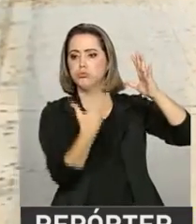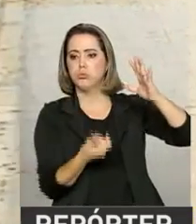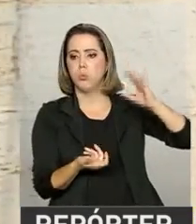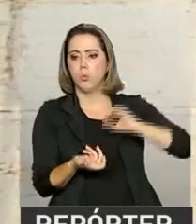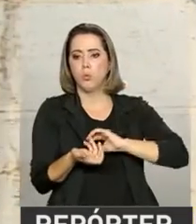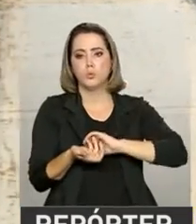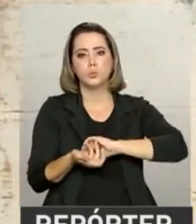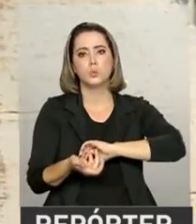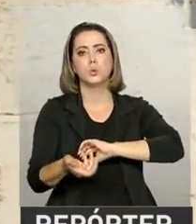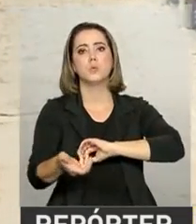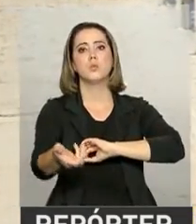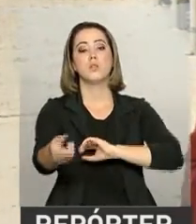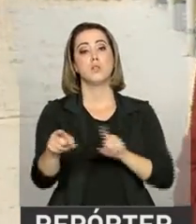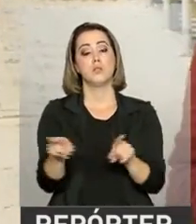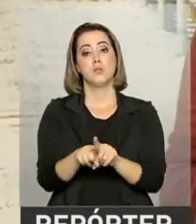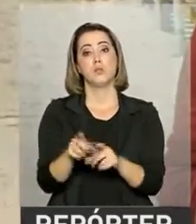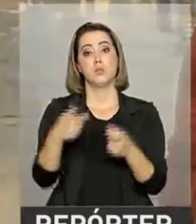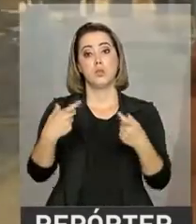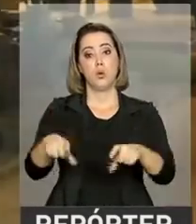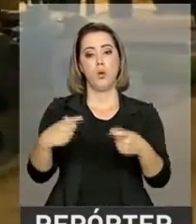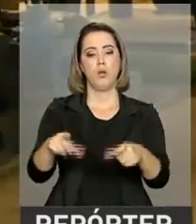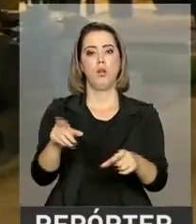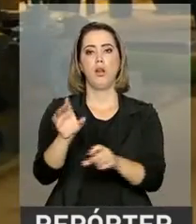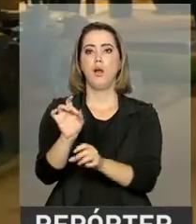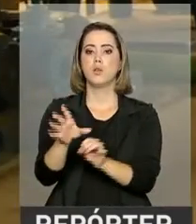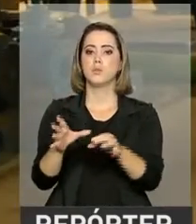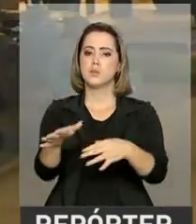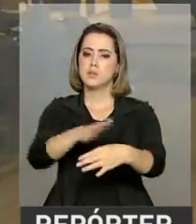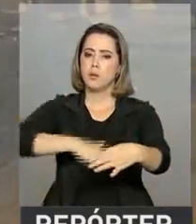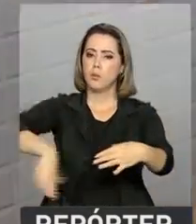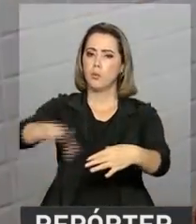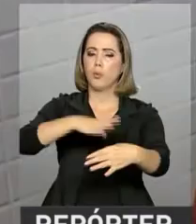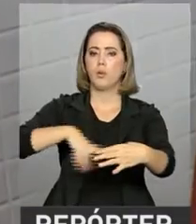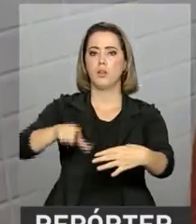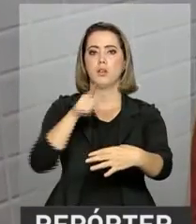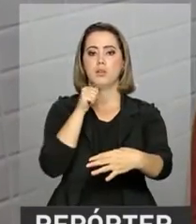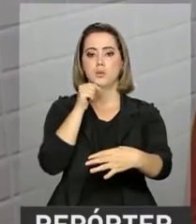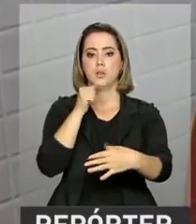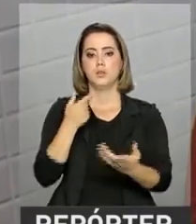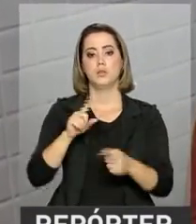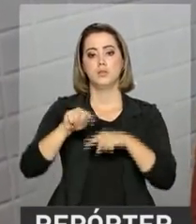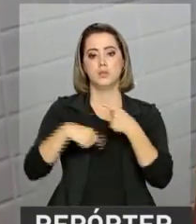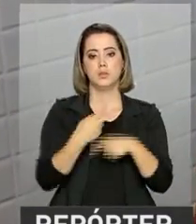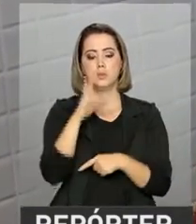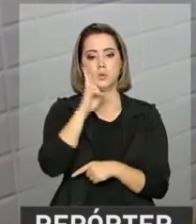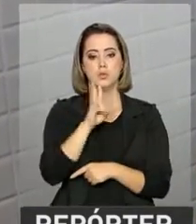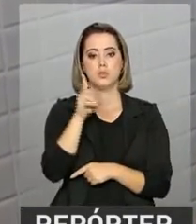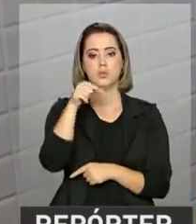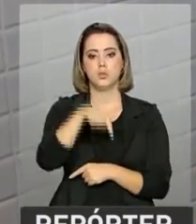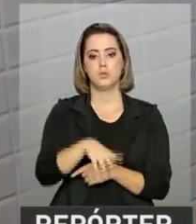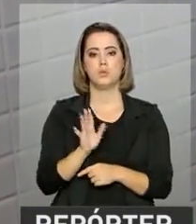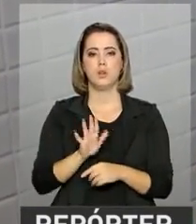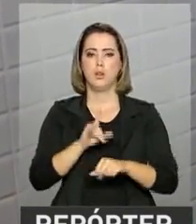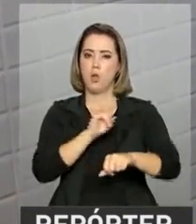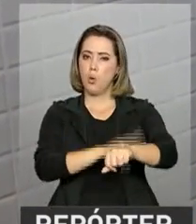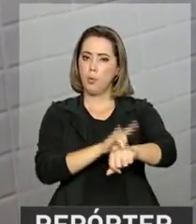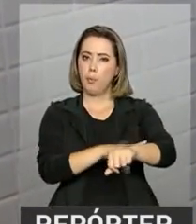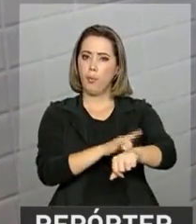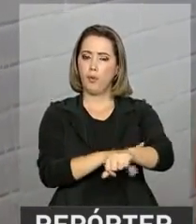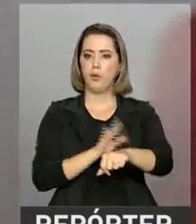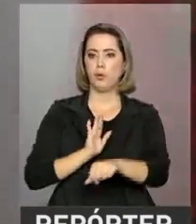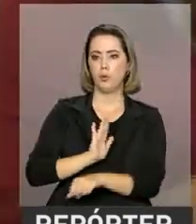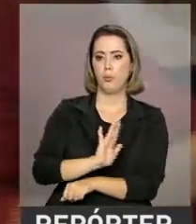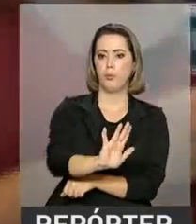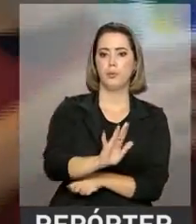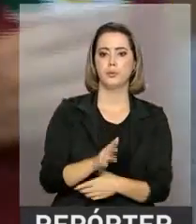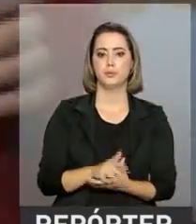águas vão parar no reservatório de reuso, que fica lá no subsolo. E o resultado final a gente vê aqui, nas descargas dos banheiros do